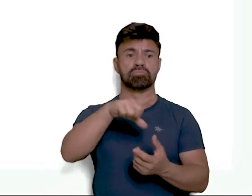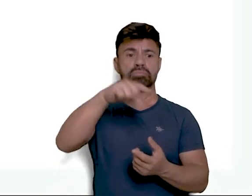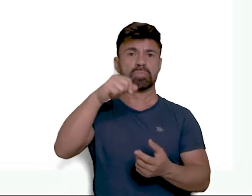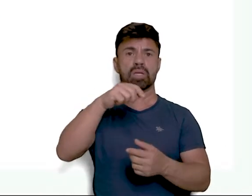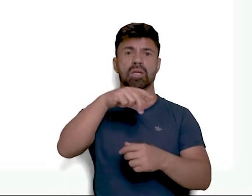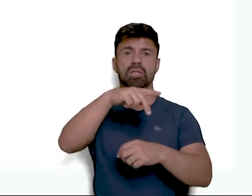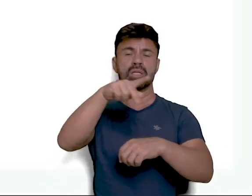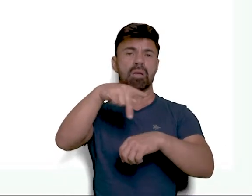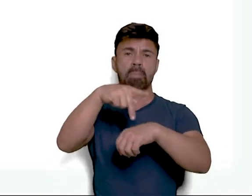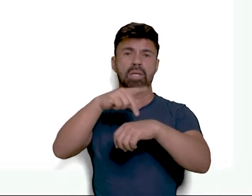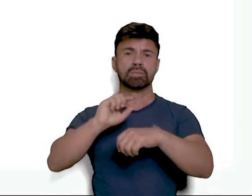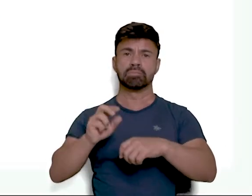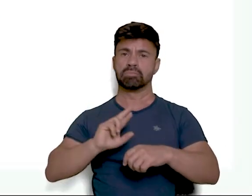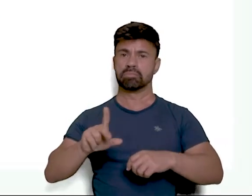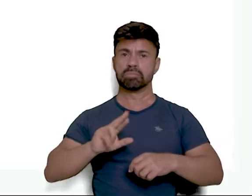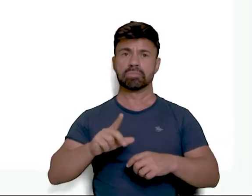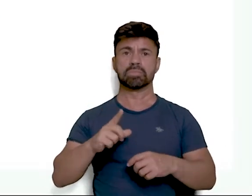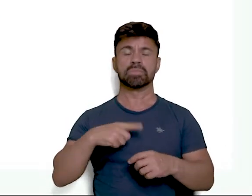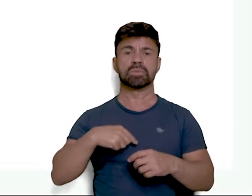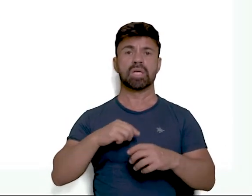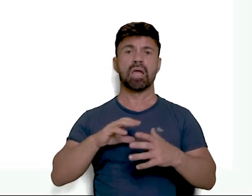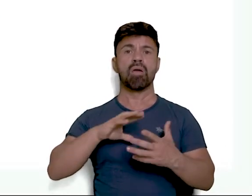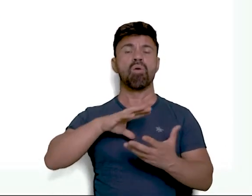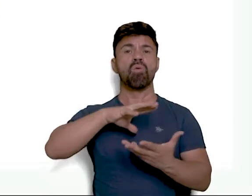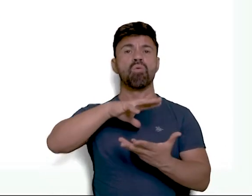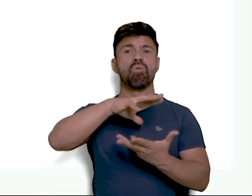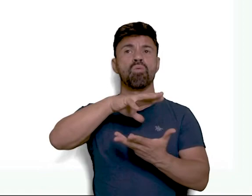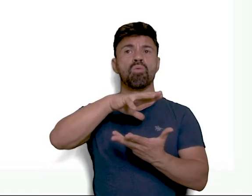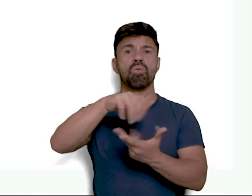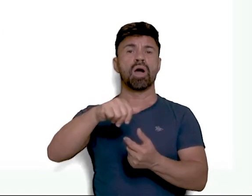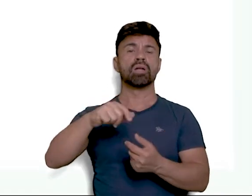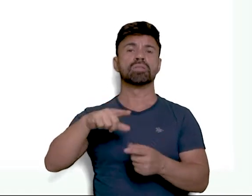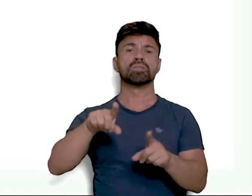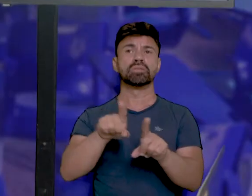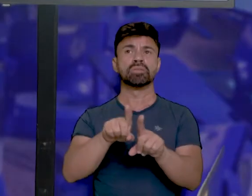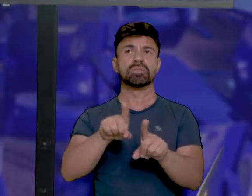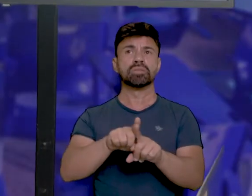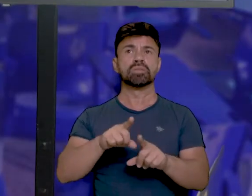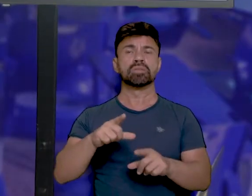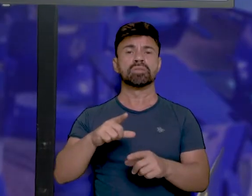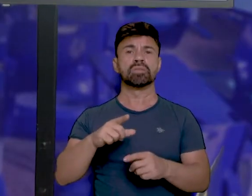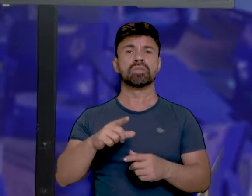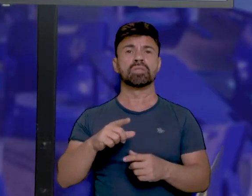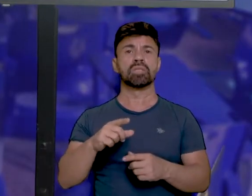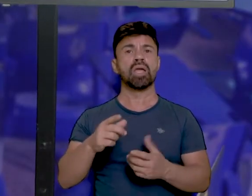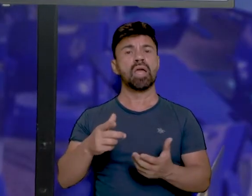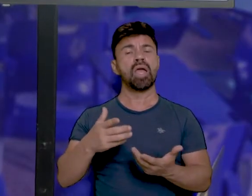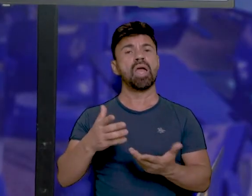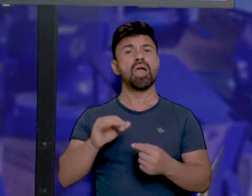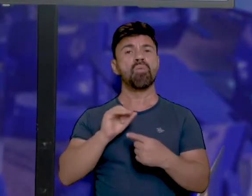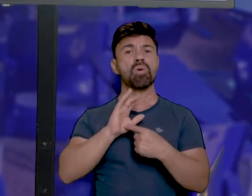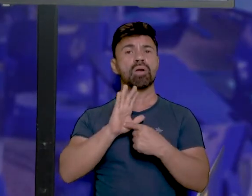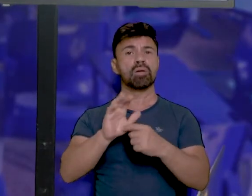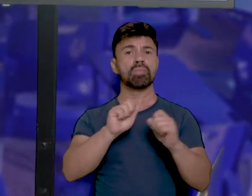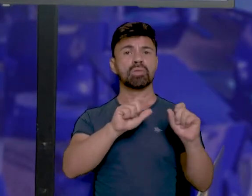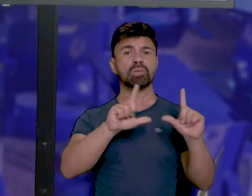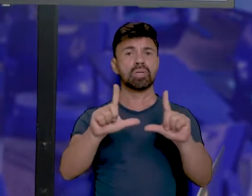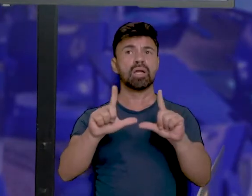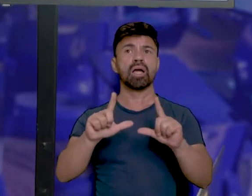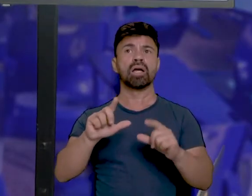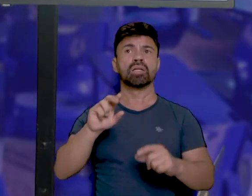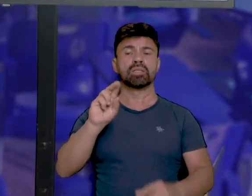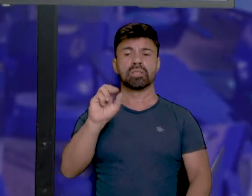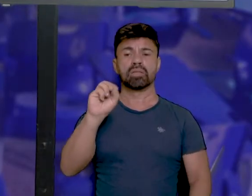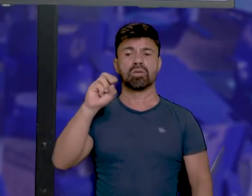continente. Até porque esse é um mapa universal, é um mapa, não um mapa, é uma imagem, uma projeção das